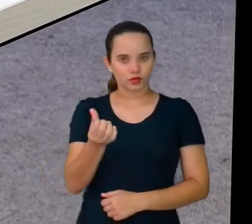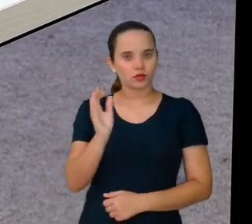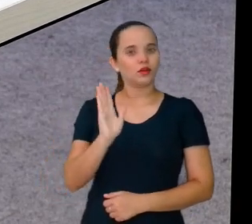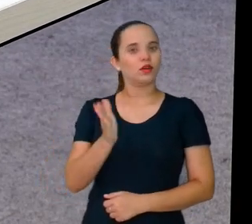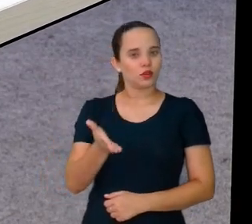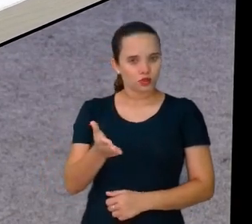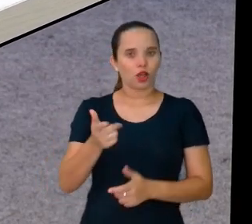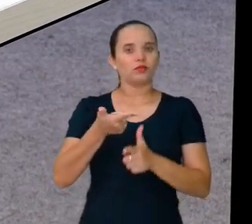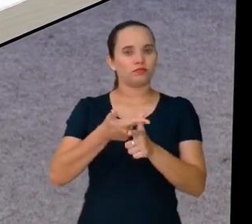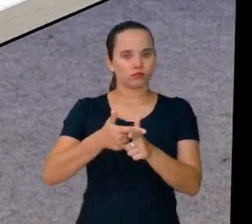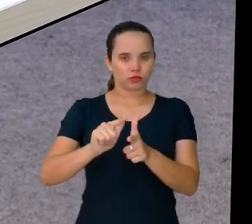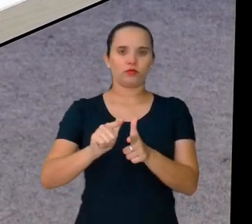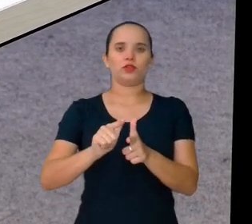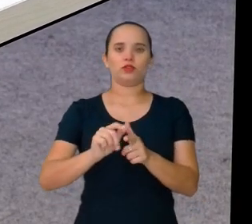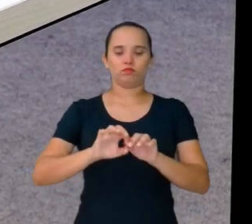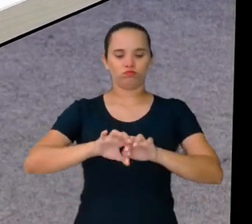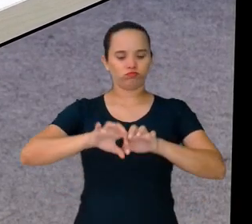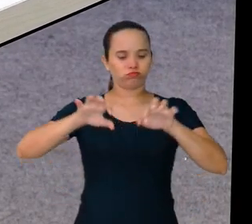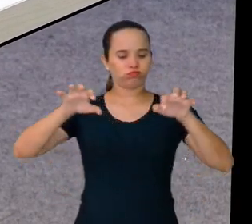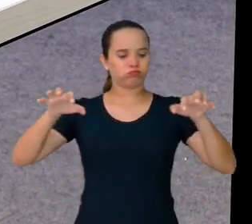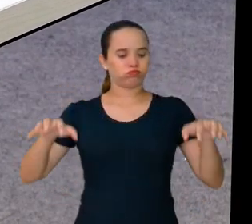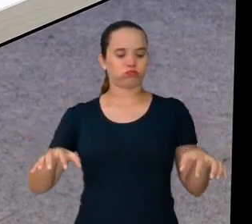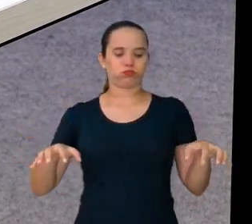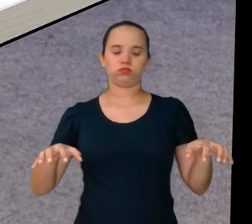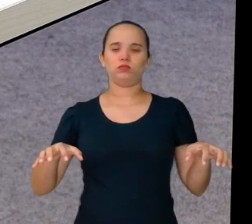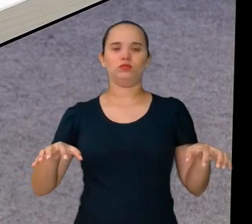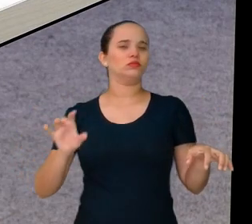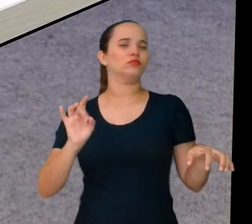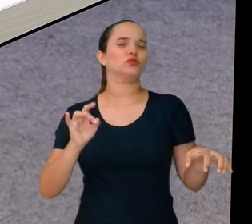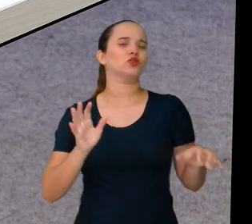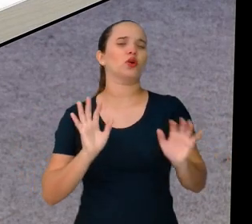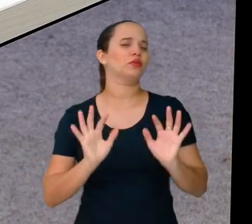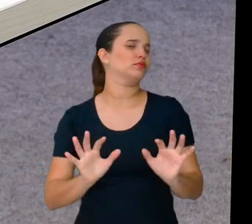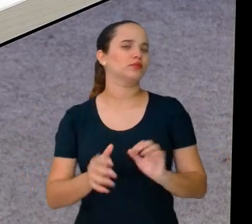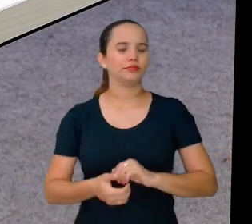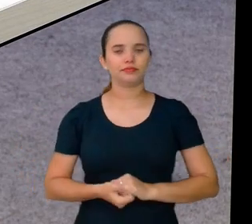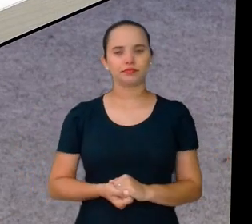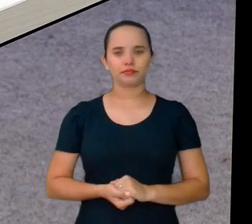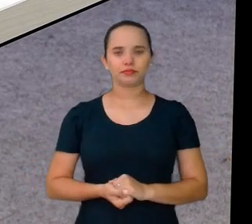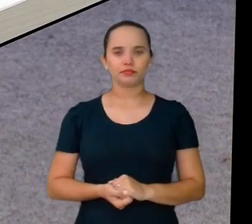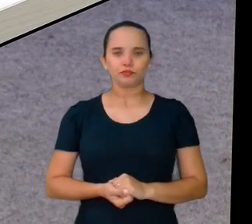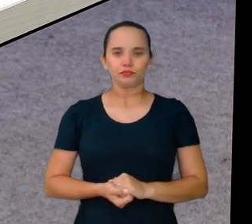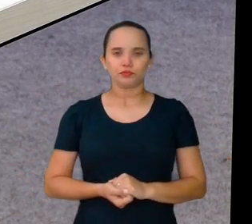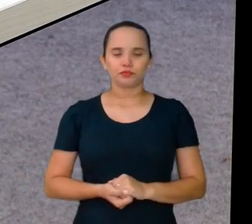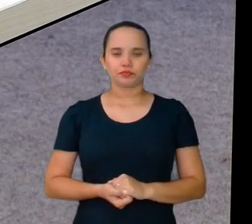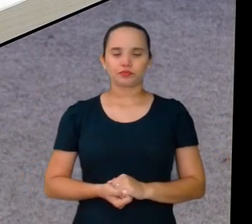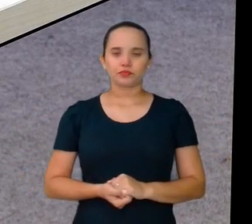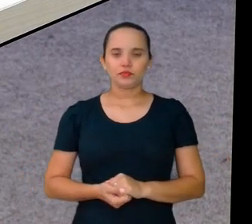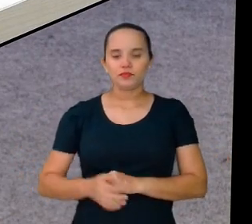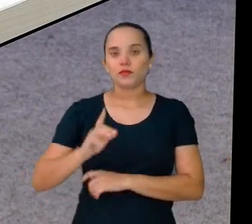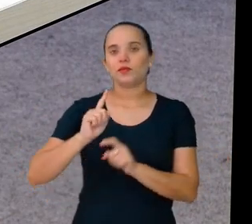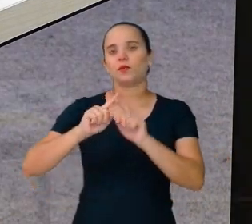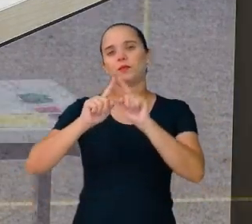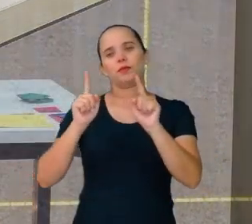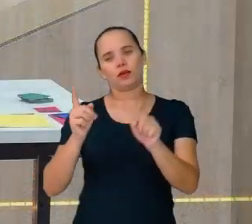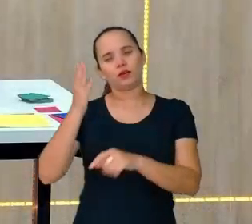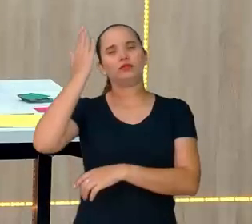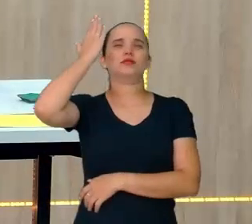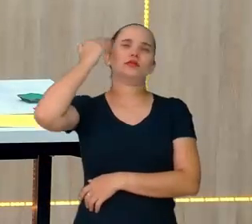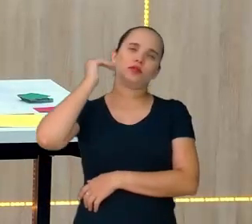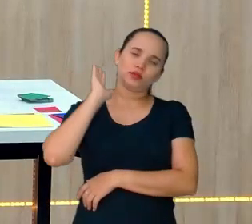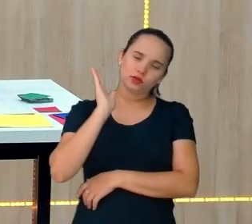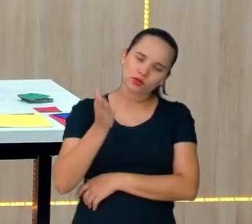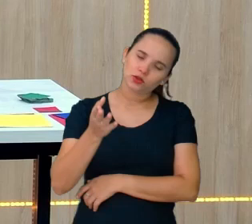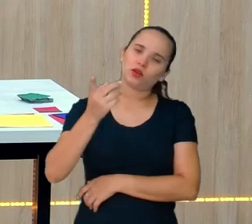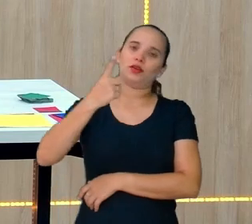Então, dividir, gente, é isso. Separar em grupos, tá? Eu sei que quando vocês estão